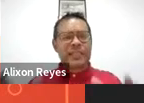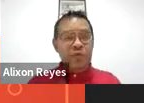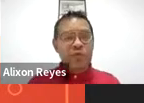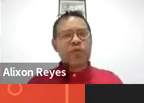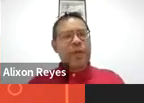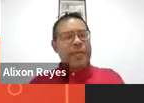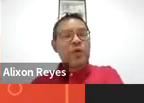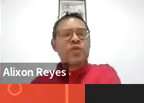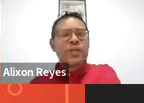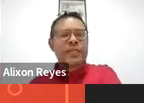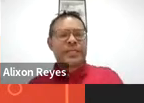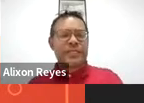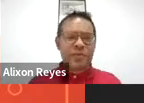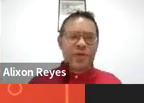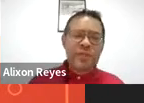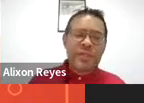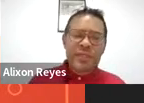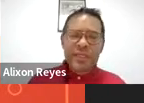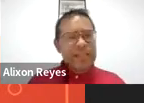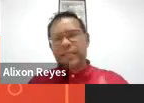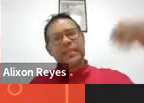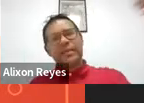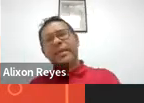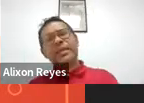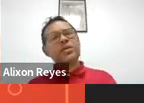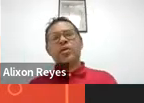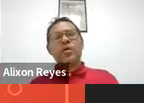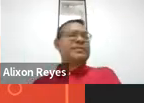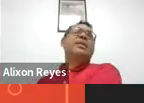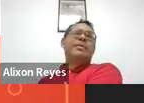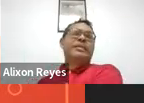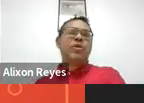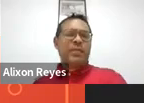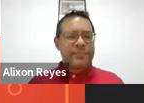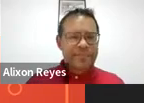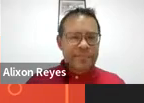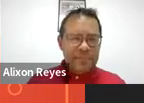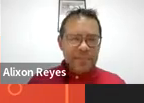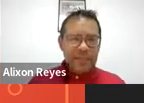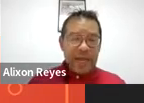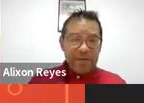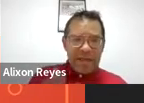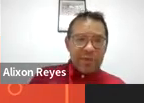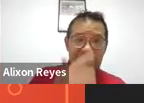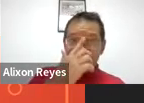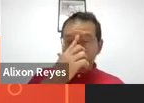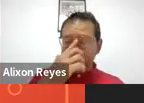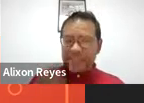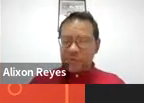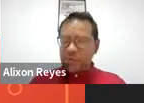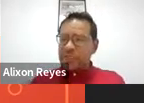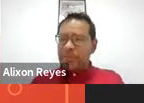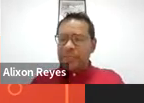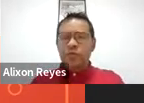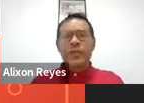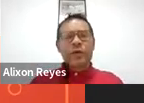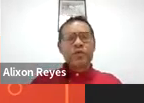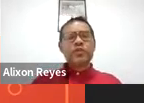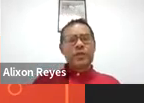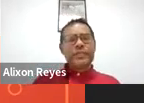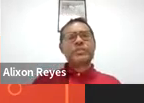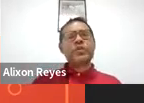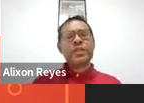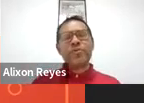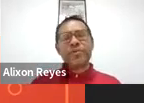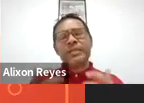-americanas de estudios en ocio e recreación desde México até a Patagonia. Hablamos também do surgimento e